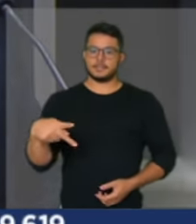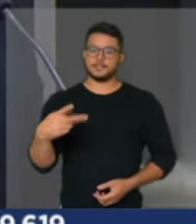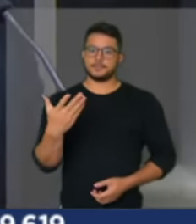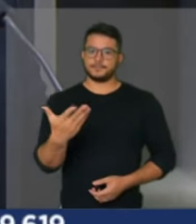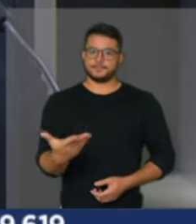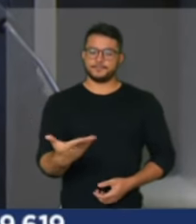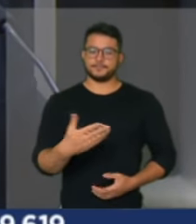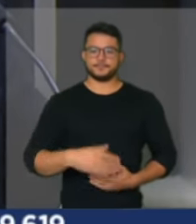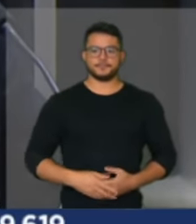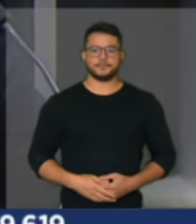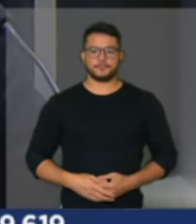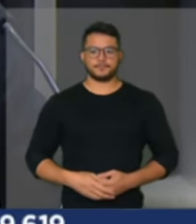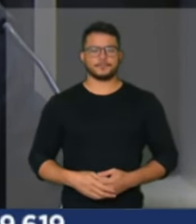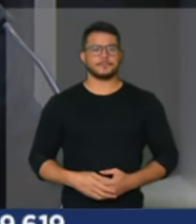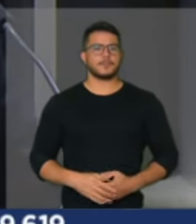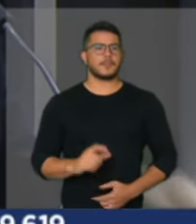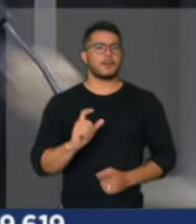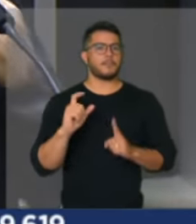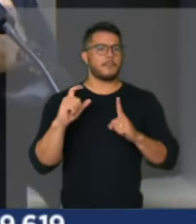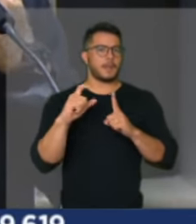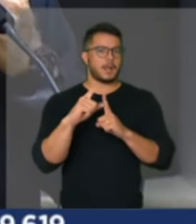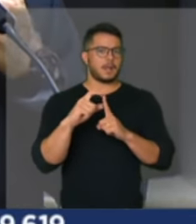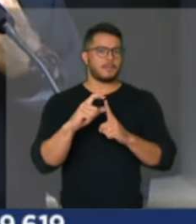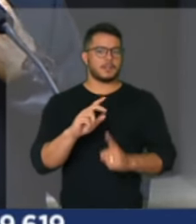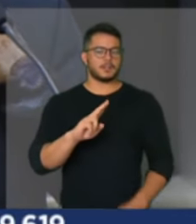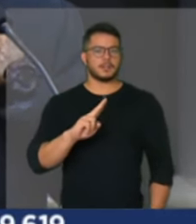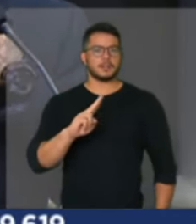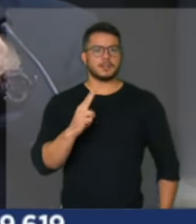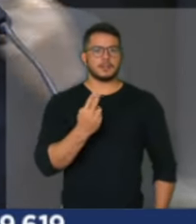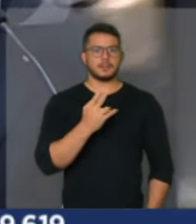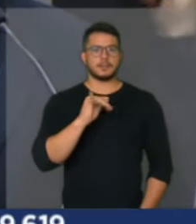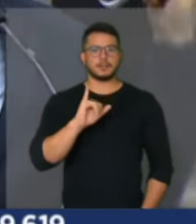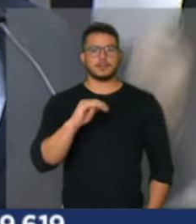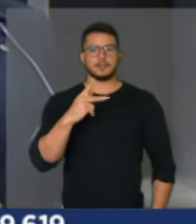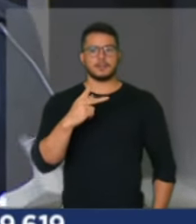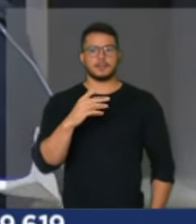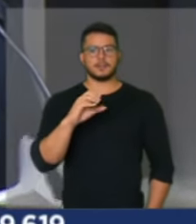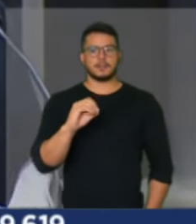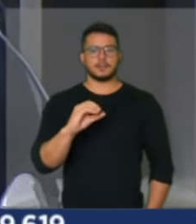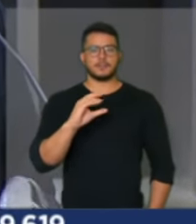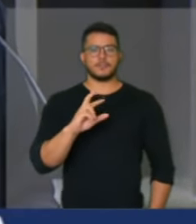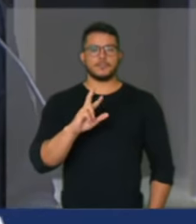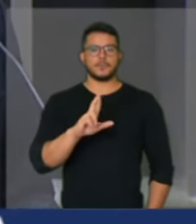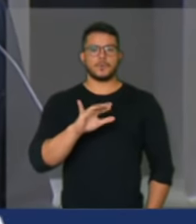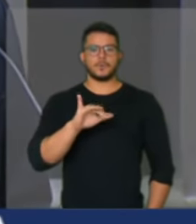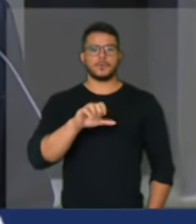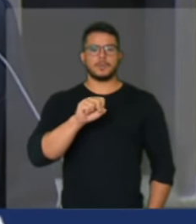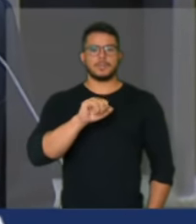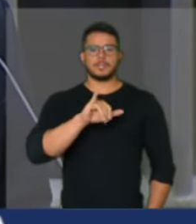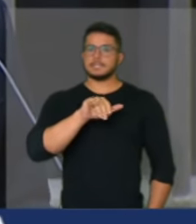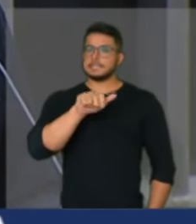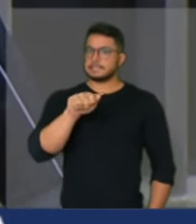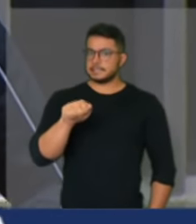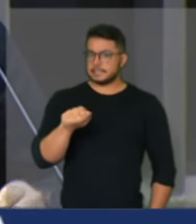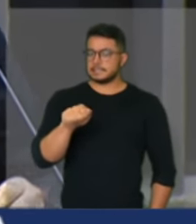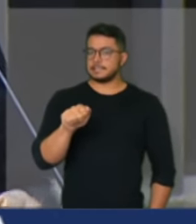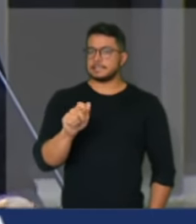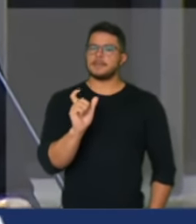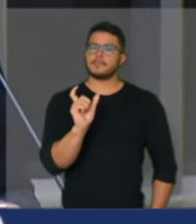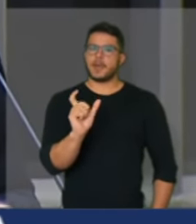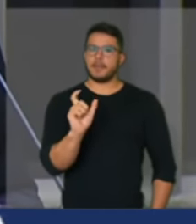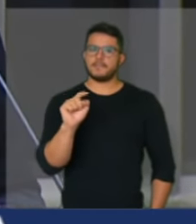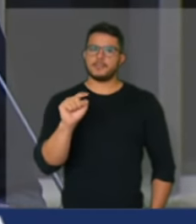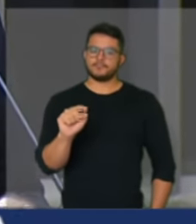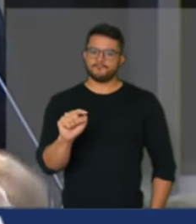a palavra é hipocrisia. Tira aqui a máscara e álcool aqui já, né? E essa hipocrisia